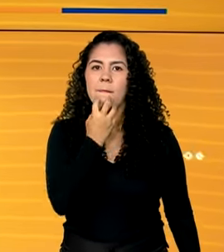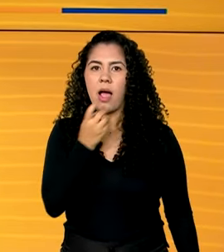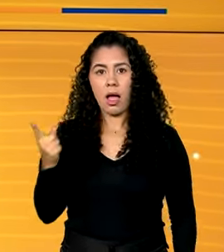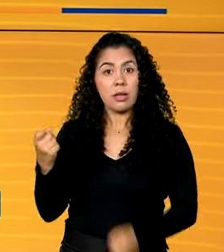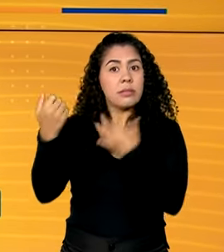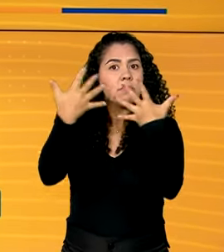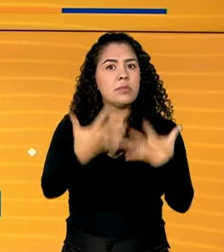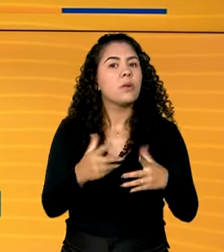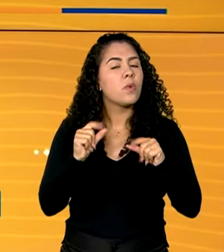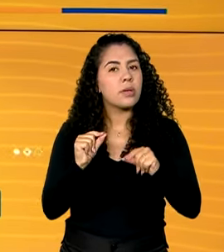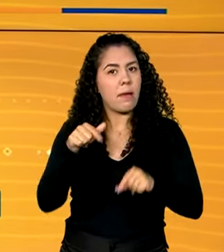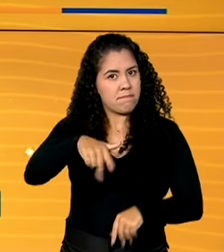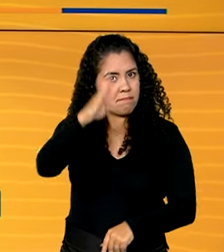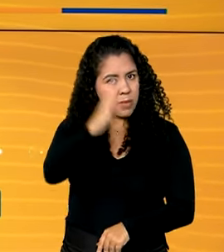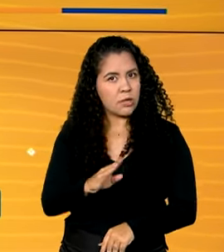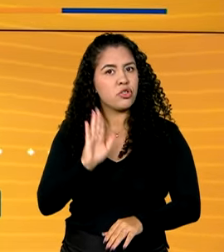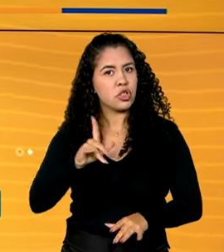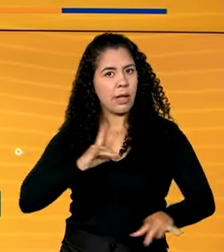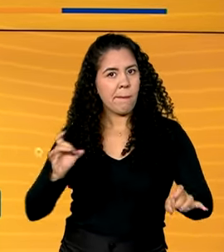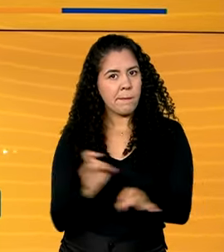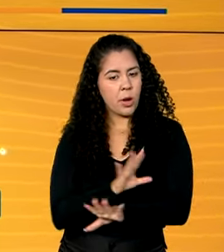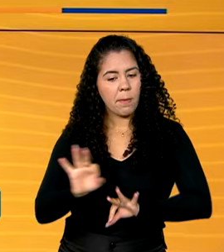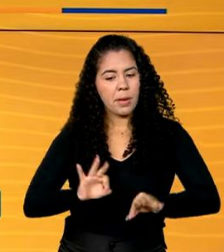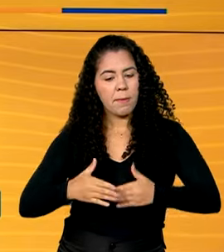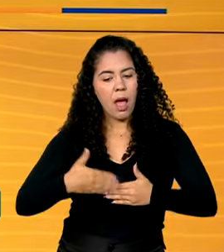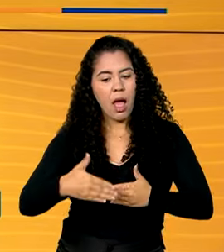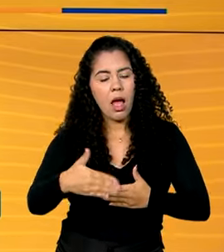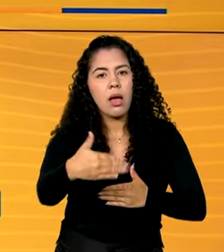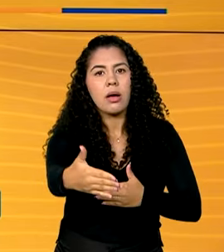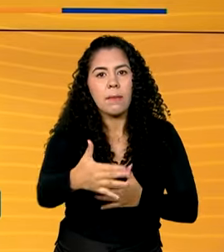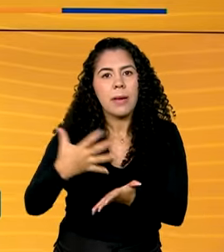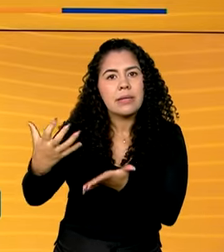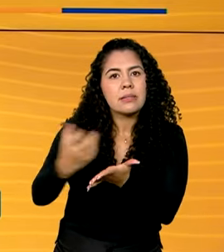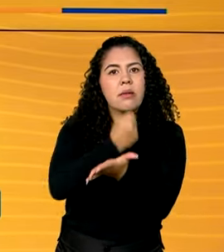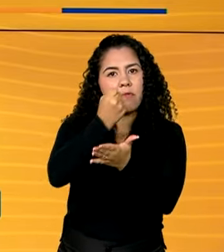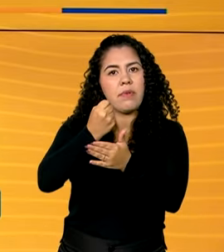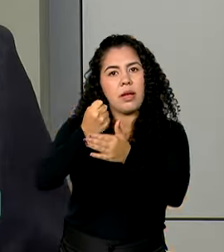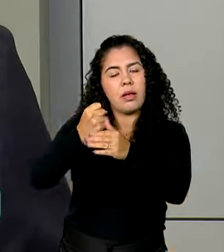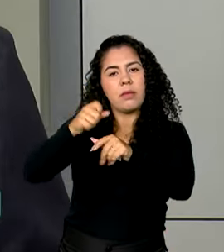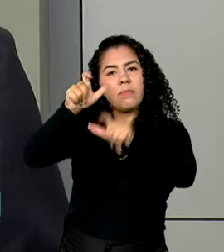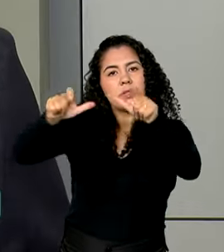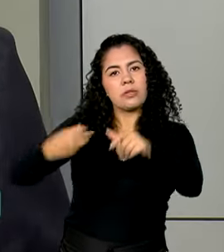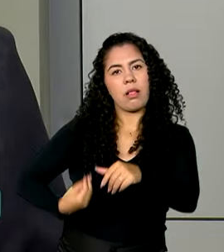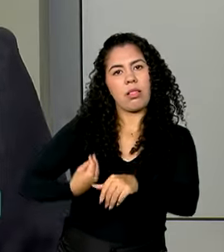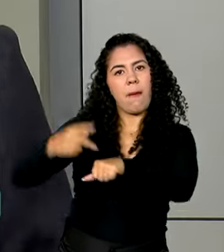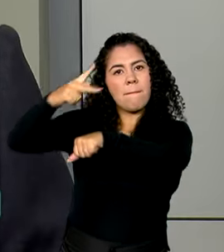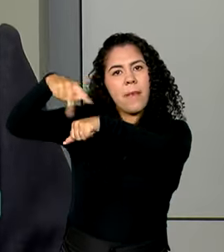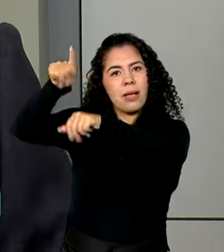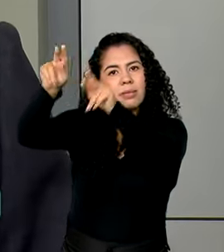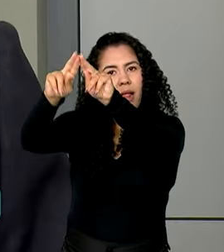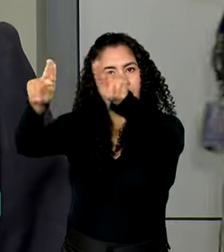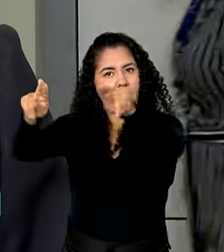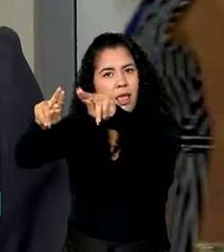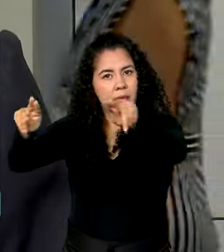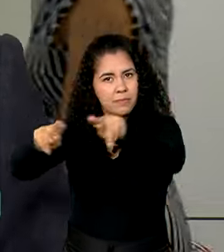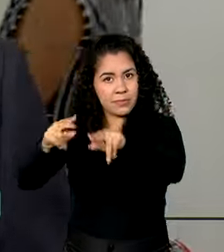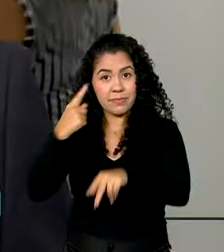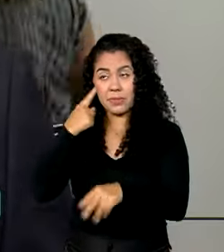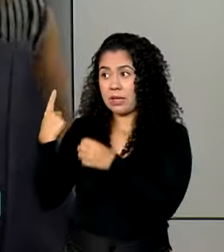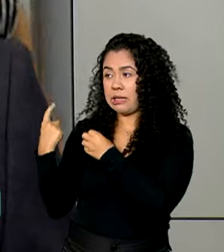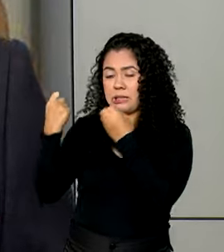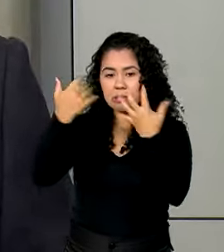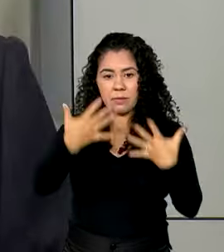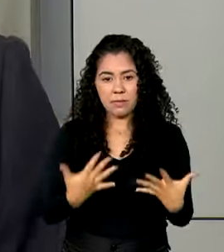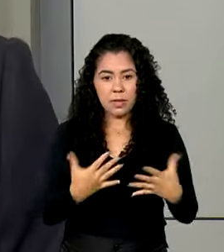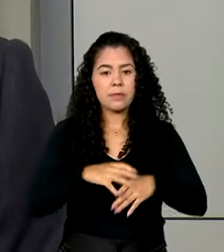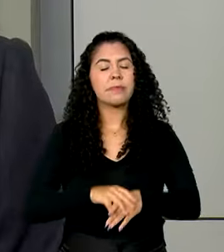prepara para os próximos dias mais um resgate de brasileiros no Líbano. Isso demanda uma preparação não